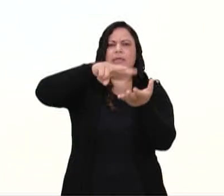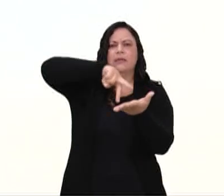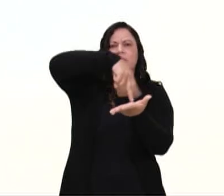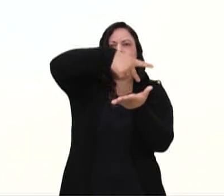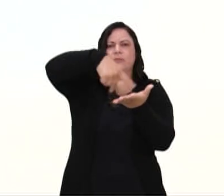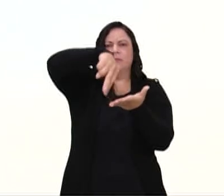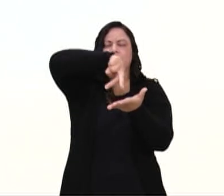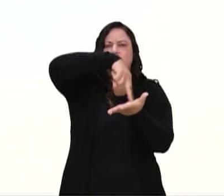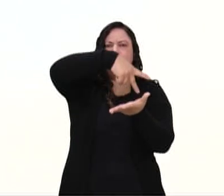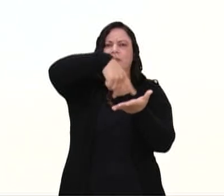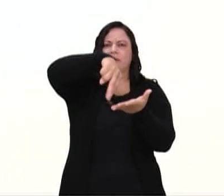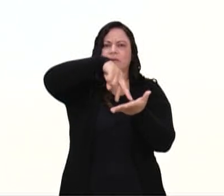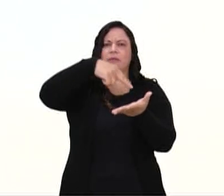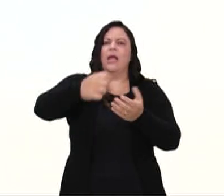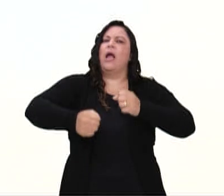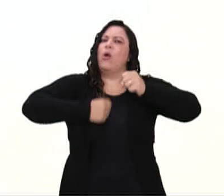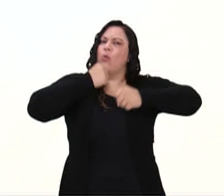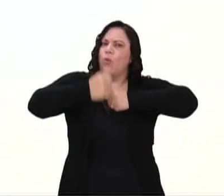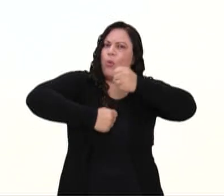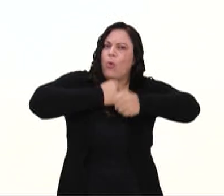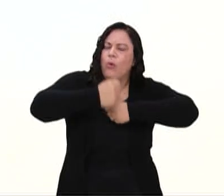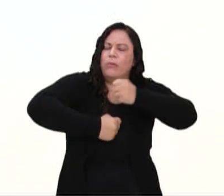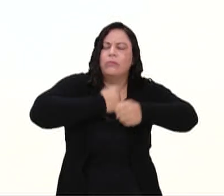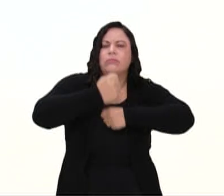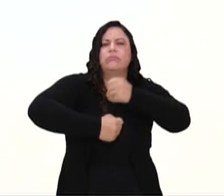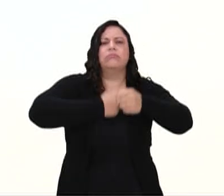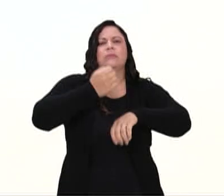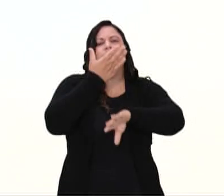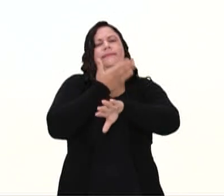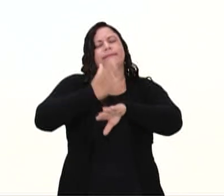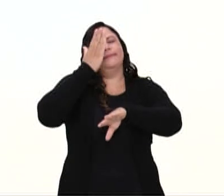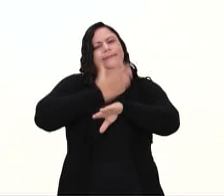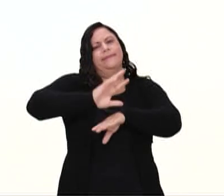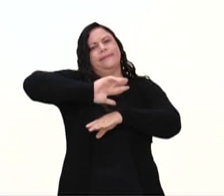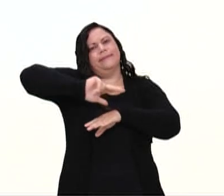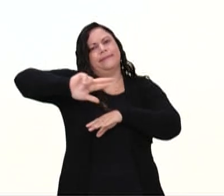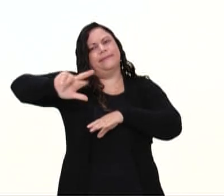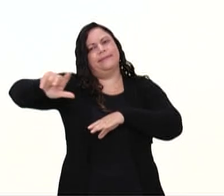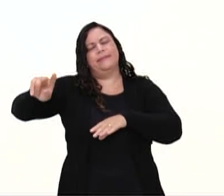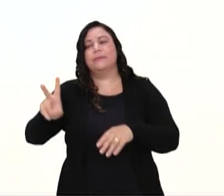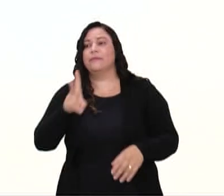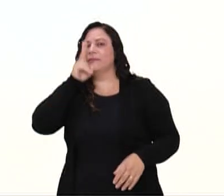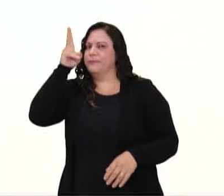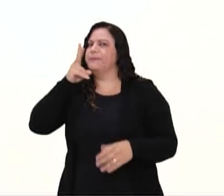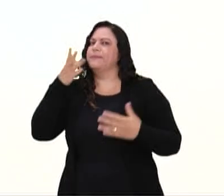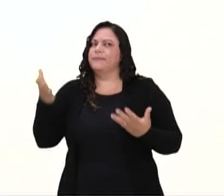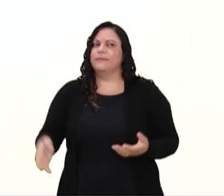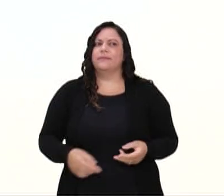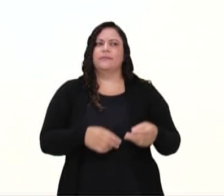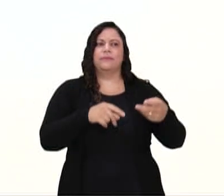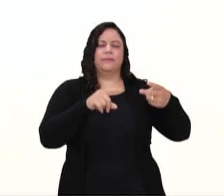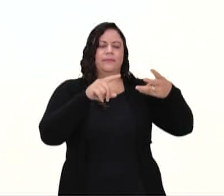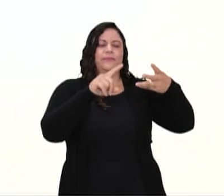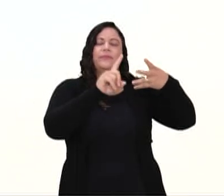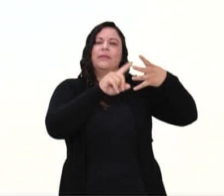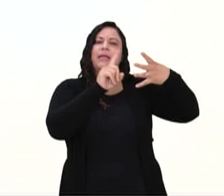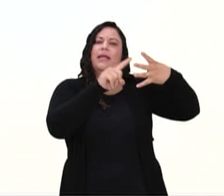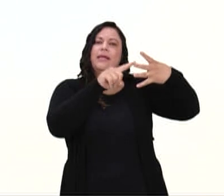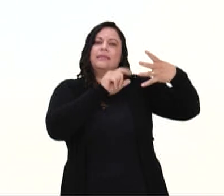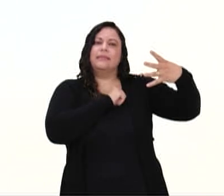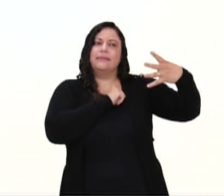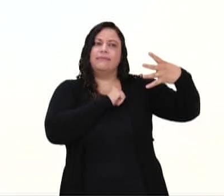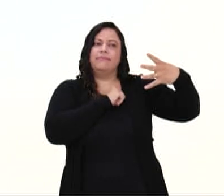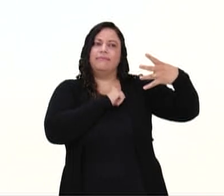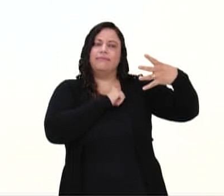atletismo, os exercícios aeróbicos e outras modalidades de alta intensidade. Na segunda alternativa,